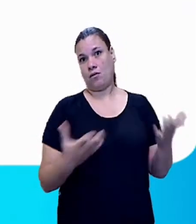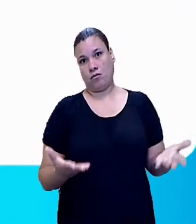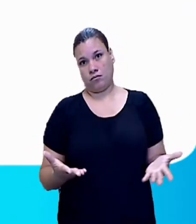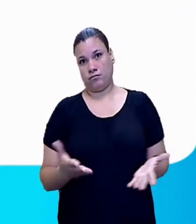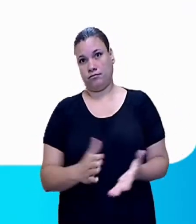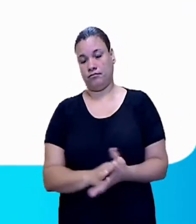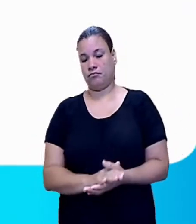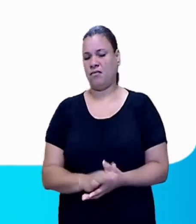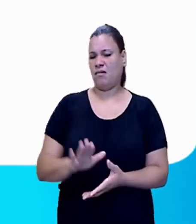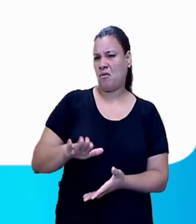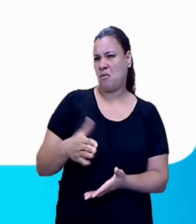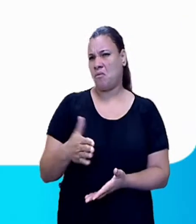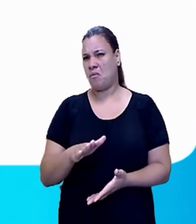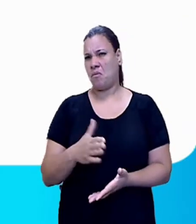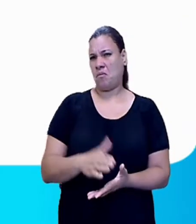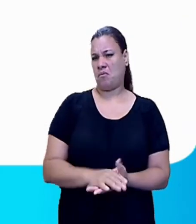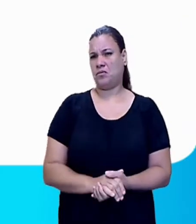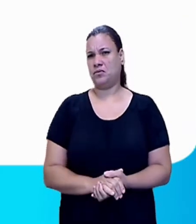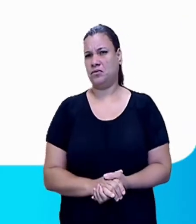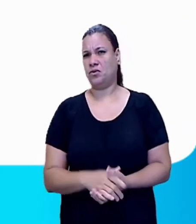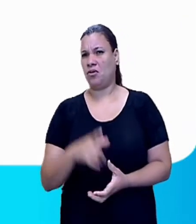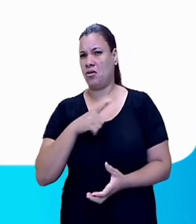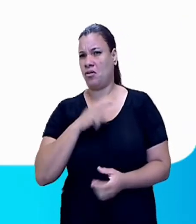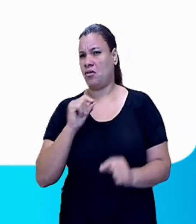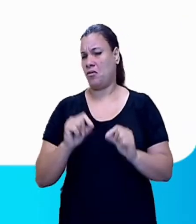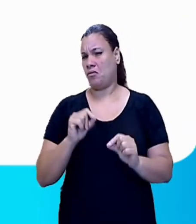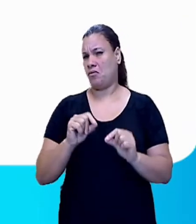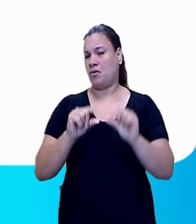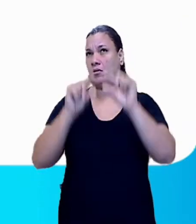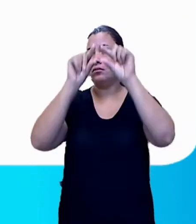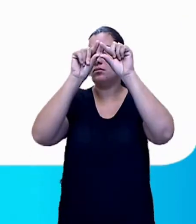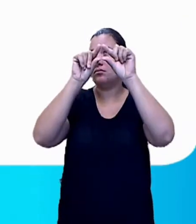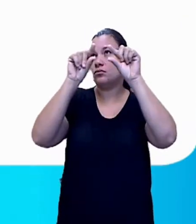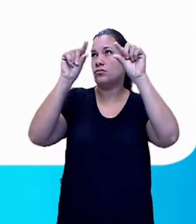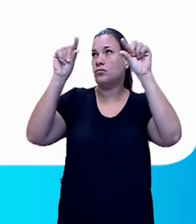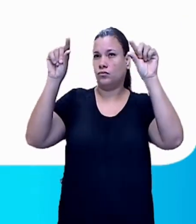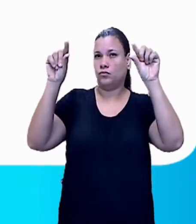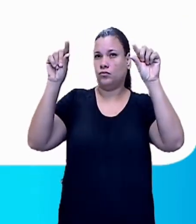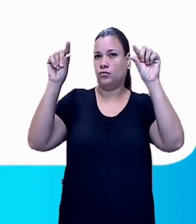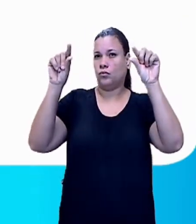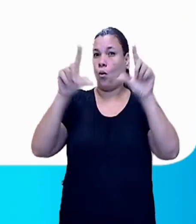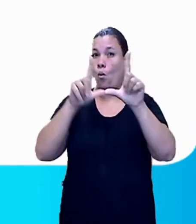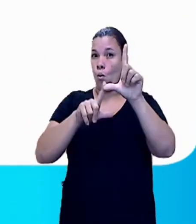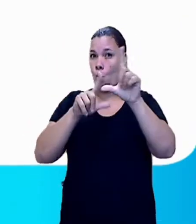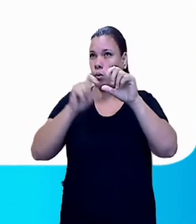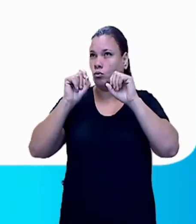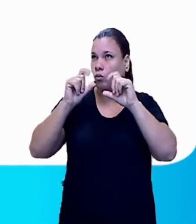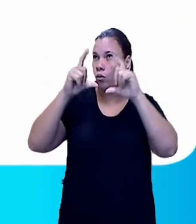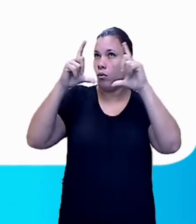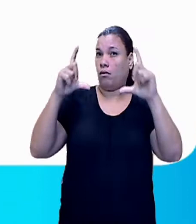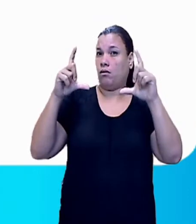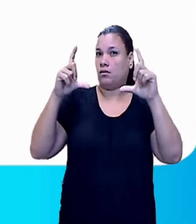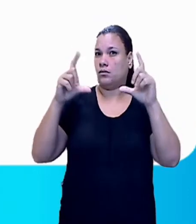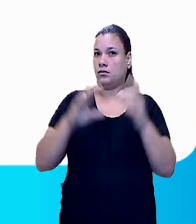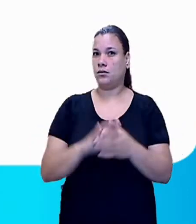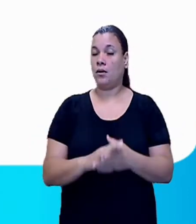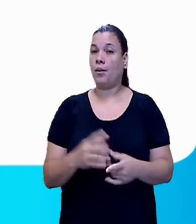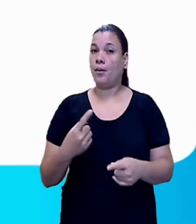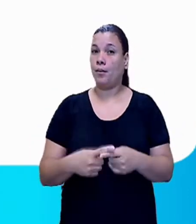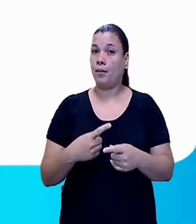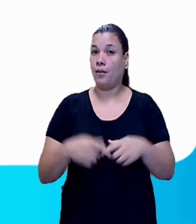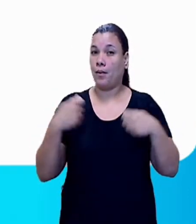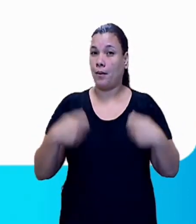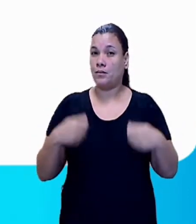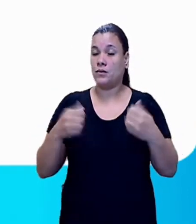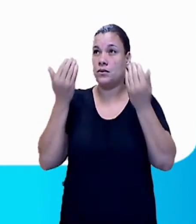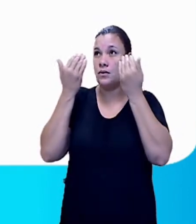Geralmente, eles apresentam um título escrito em letras maiores com o objetivo de chamar